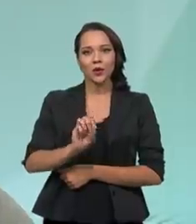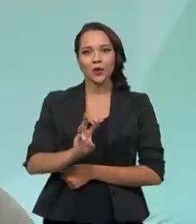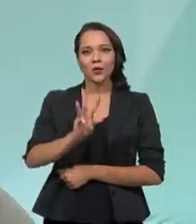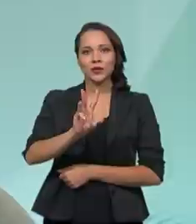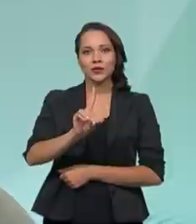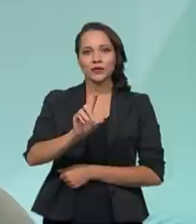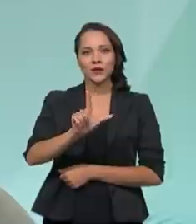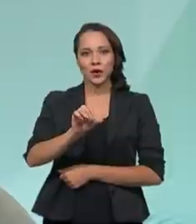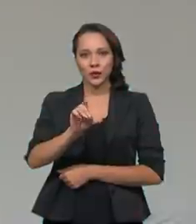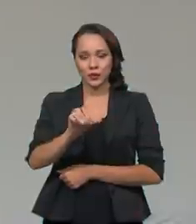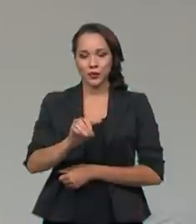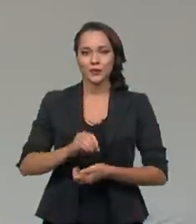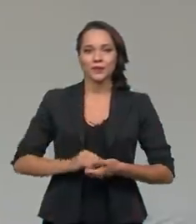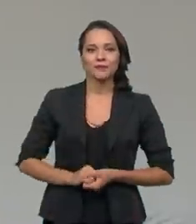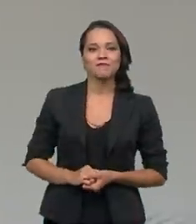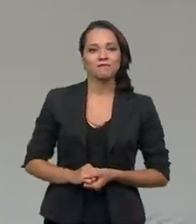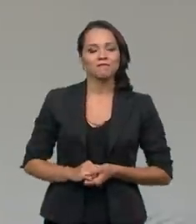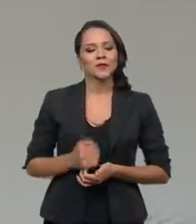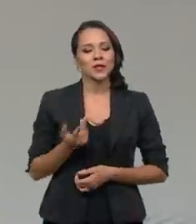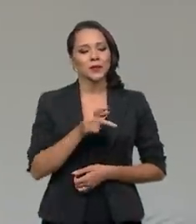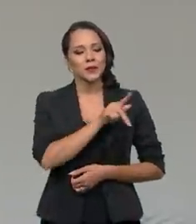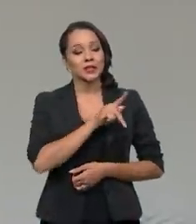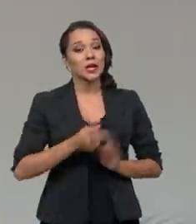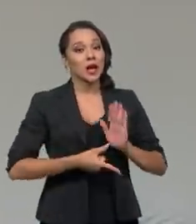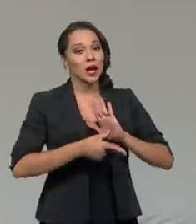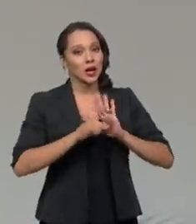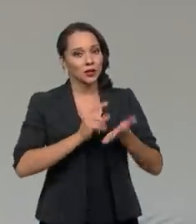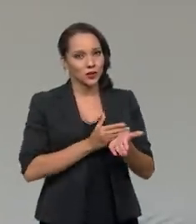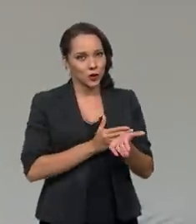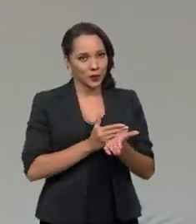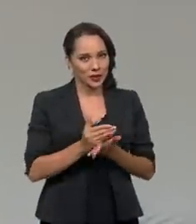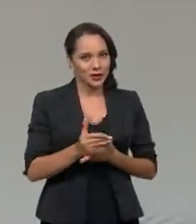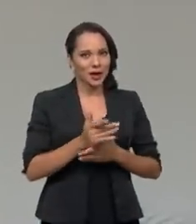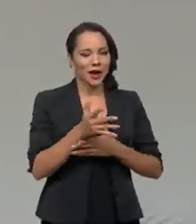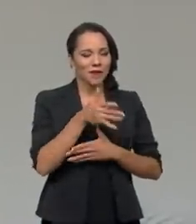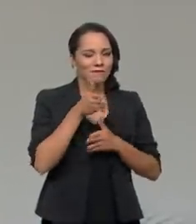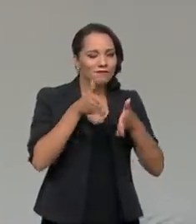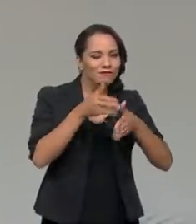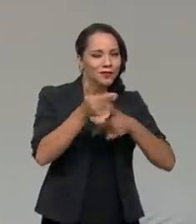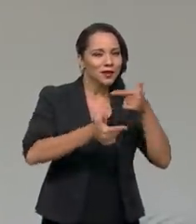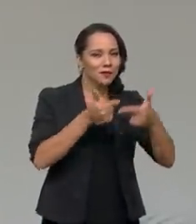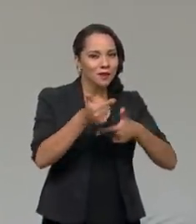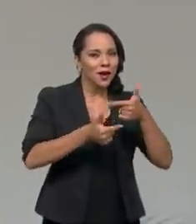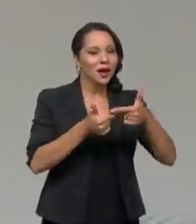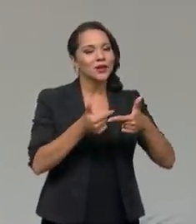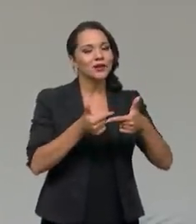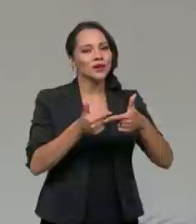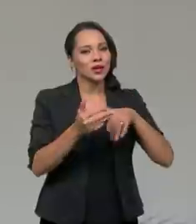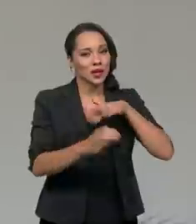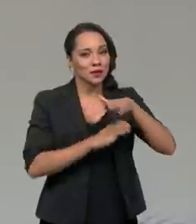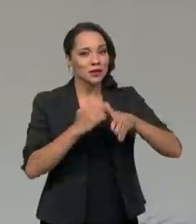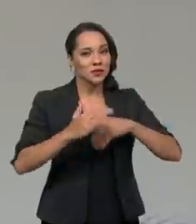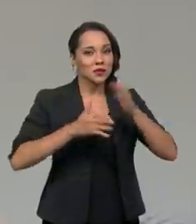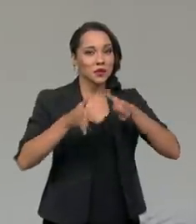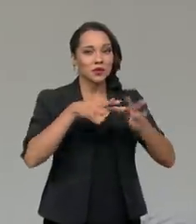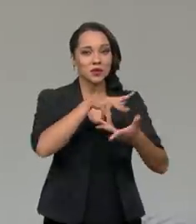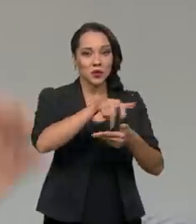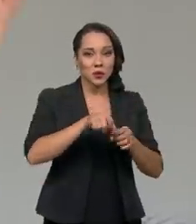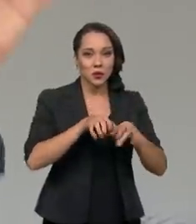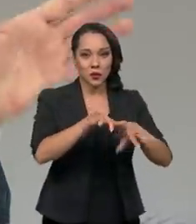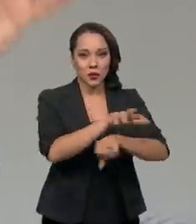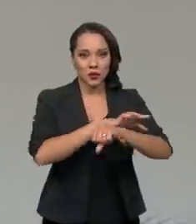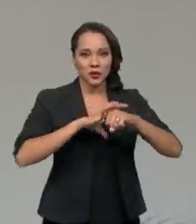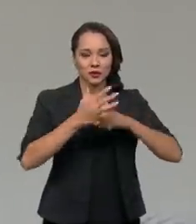Oswaldo Ferreira. Presidente, antes da gente entrar no trabalho que a EBSER desenvolveu, né, nesse contexto da pandemia de Covid